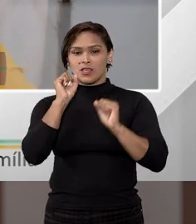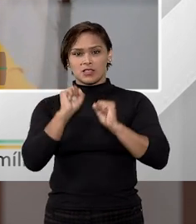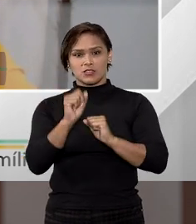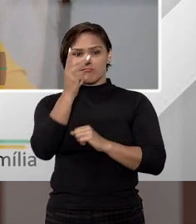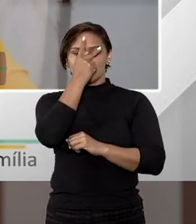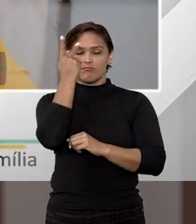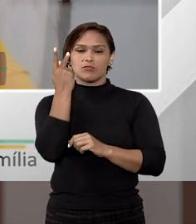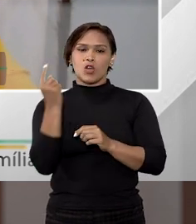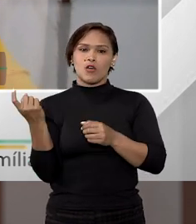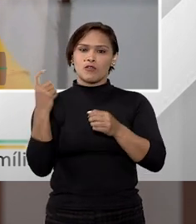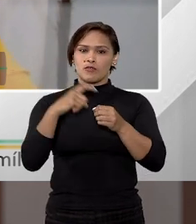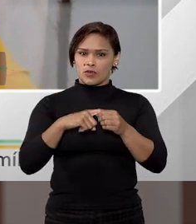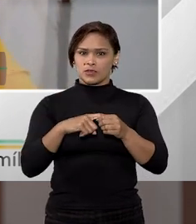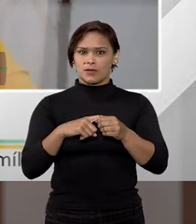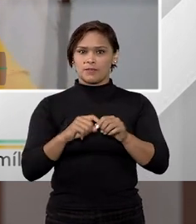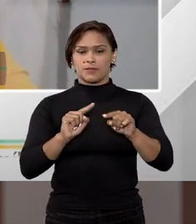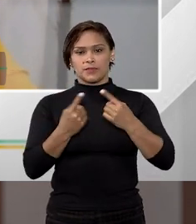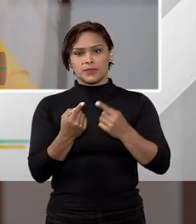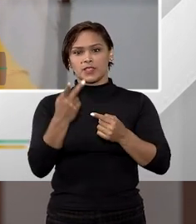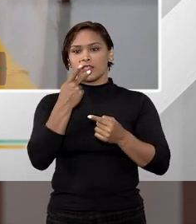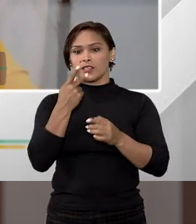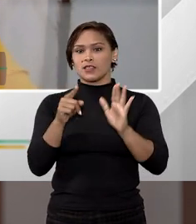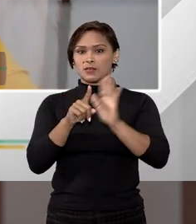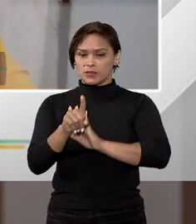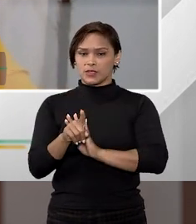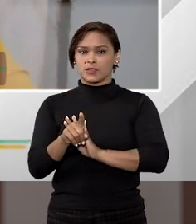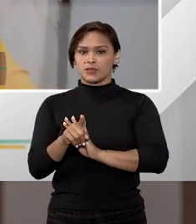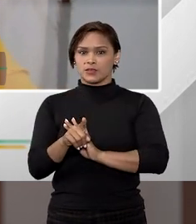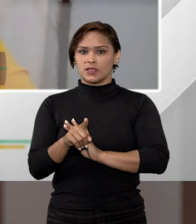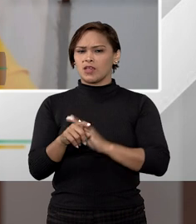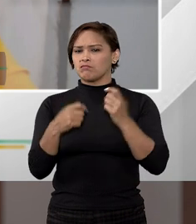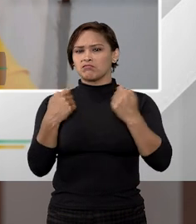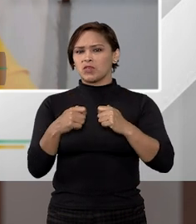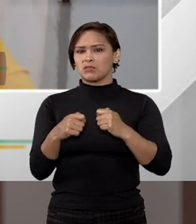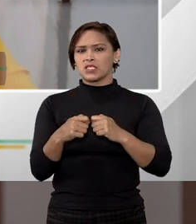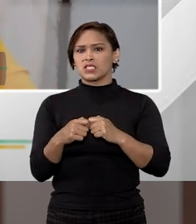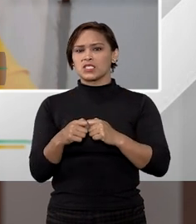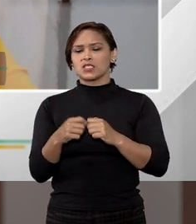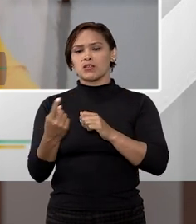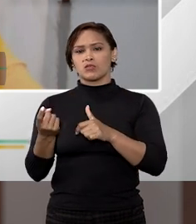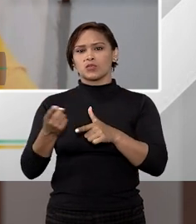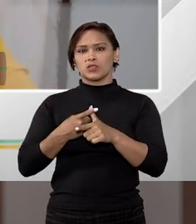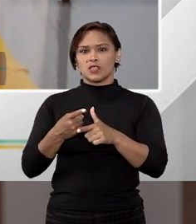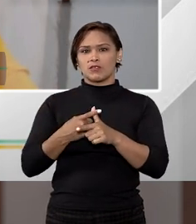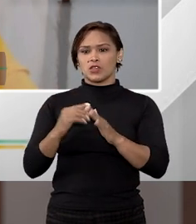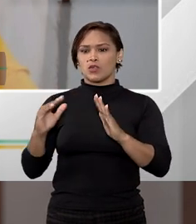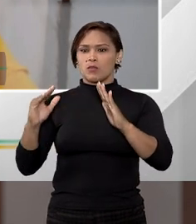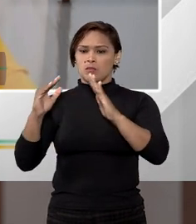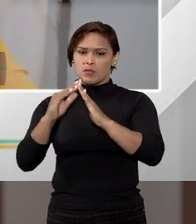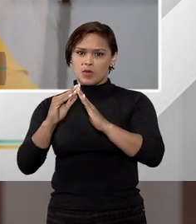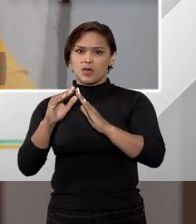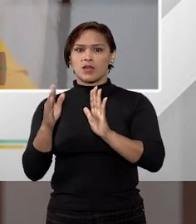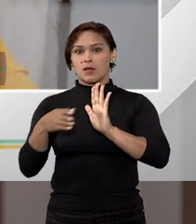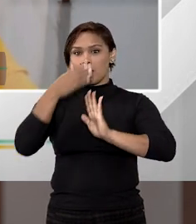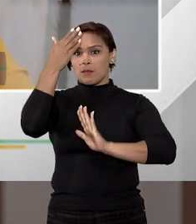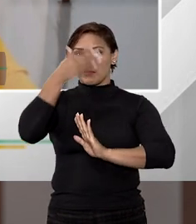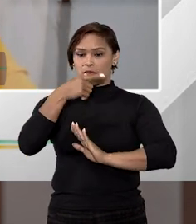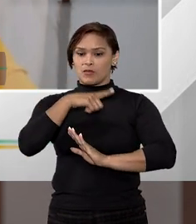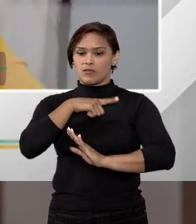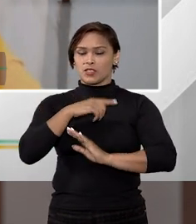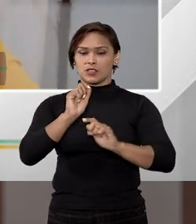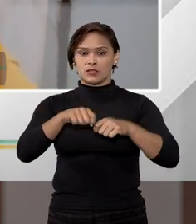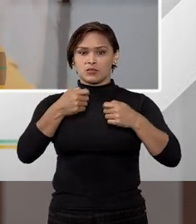pode retornar ao seu bem. Portanto, respondendo a pergunta, não é necessário que você, como devedor, residam no bem para comprovar,